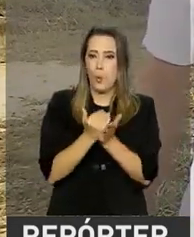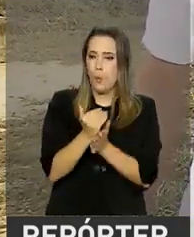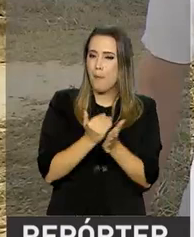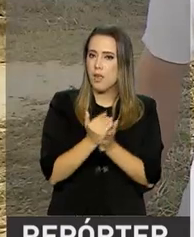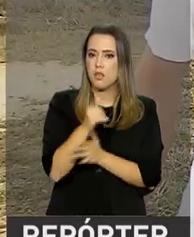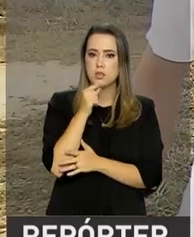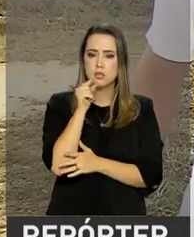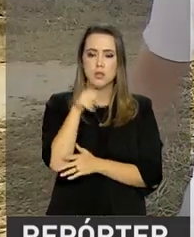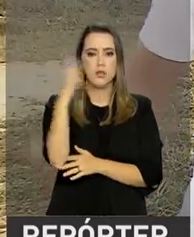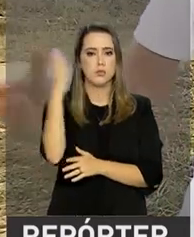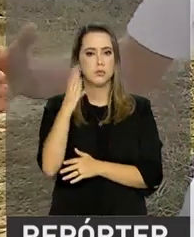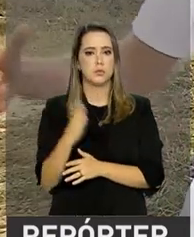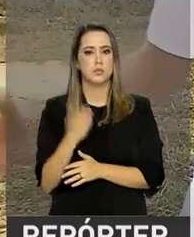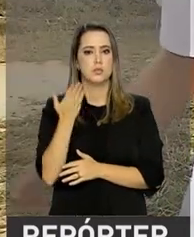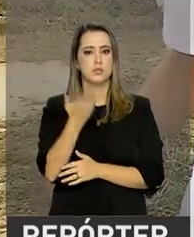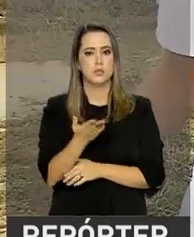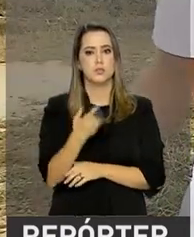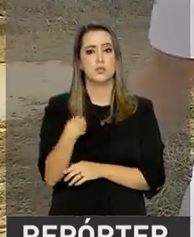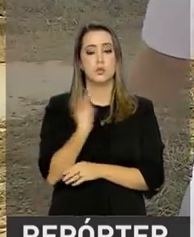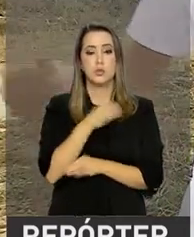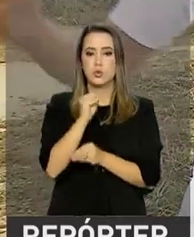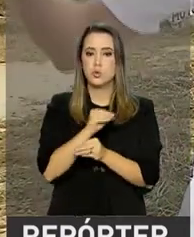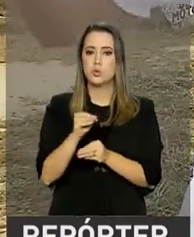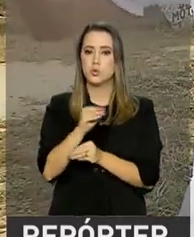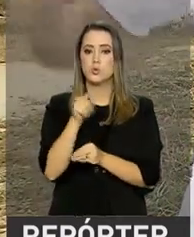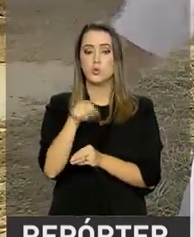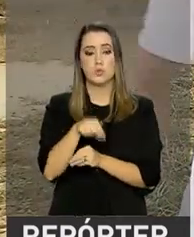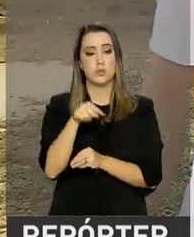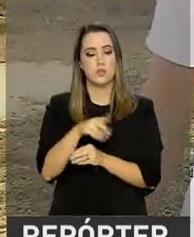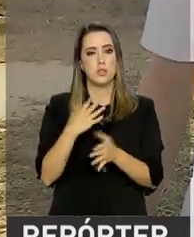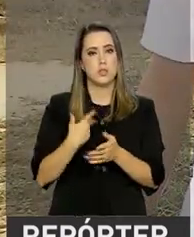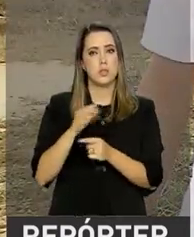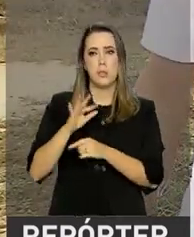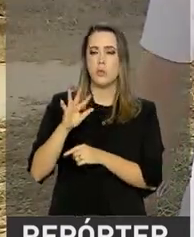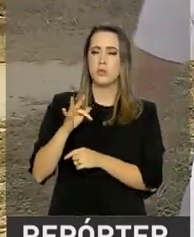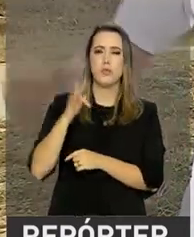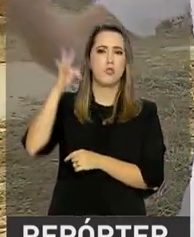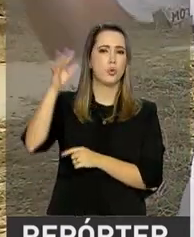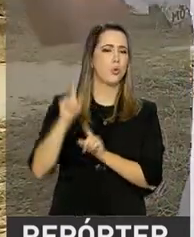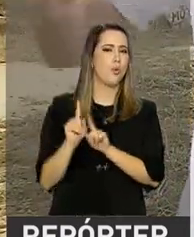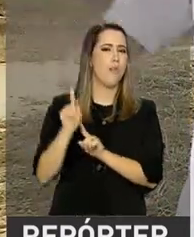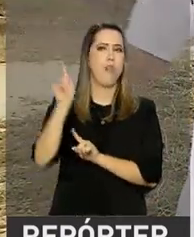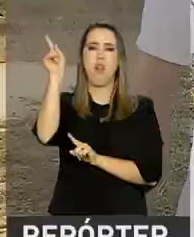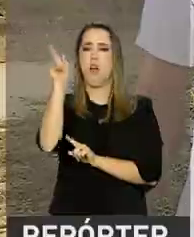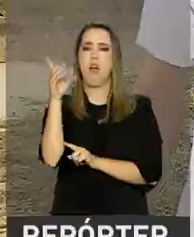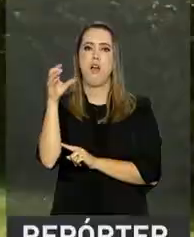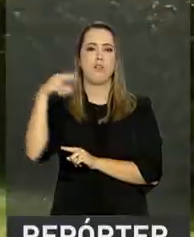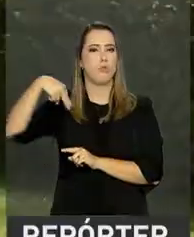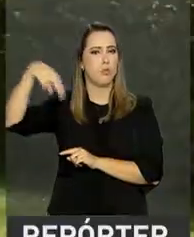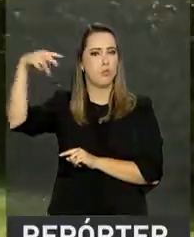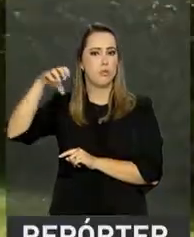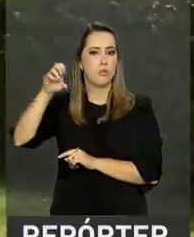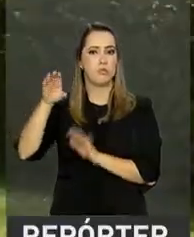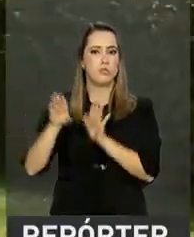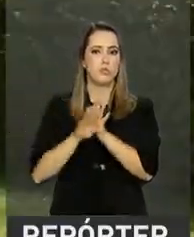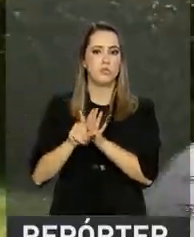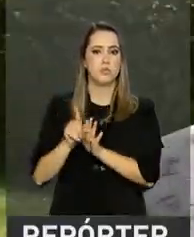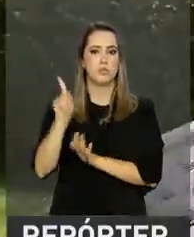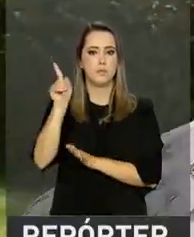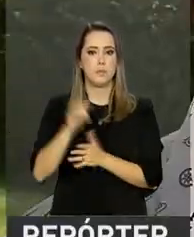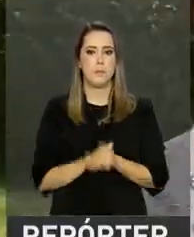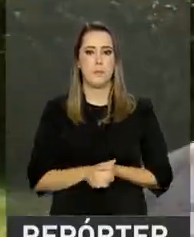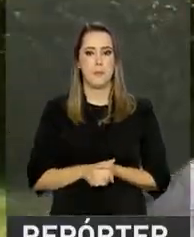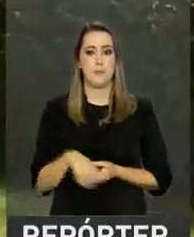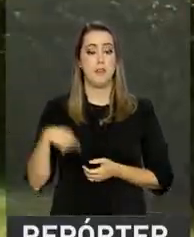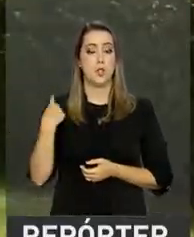Brasil. Então o que a gente preserva aqui, lá na divisa com o Sergipe e a Lagoas, é o que vai chegar lá. Nós adoramos falar que somos